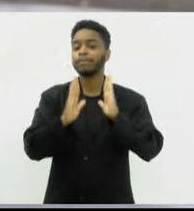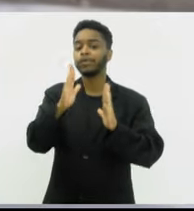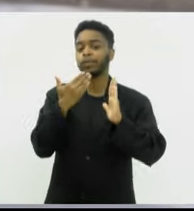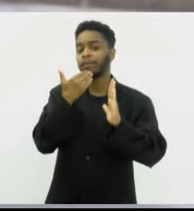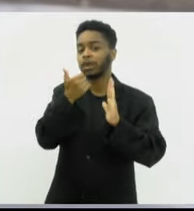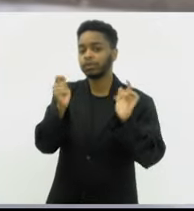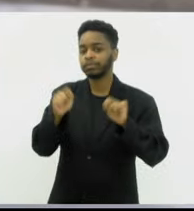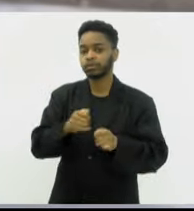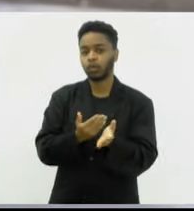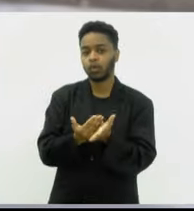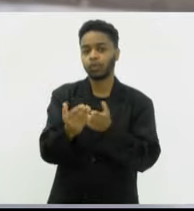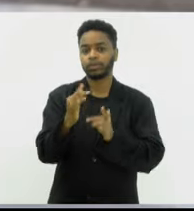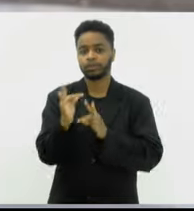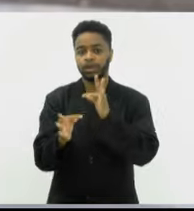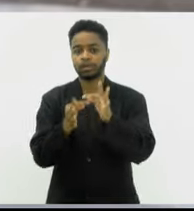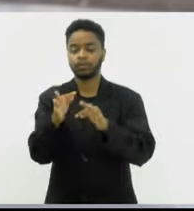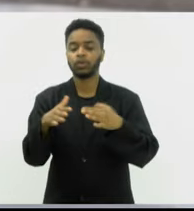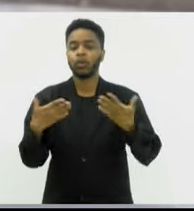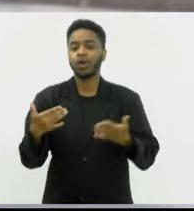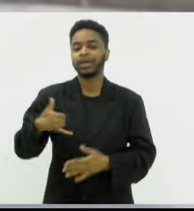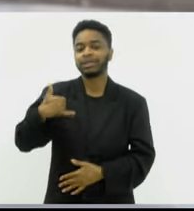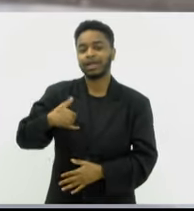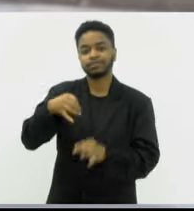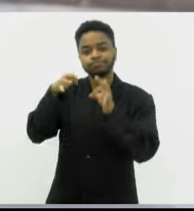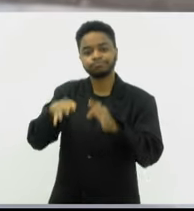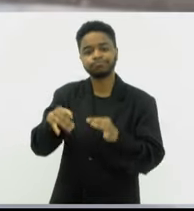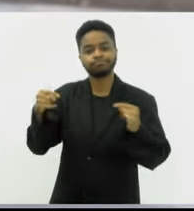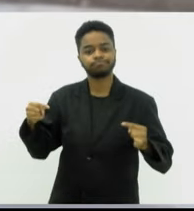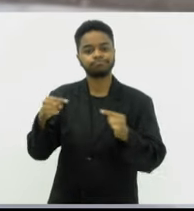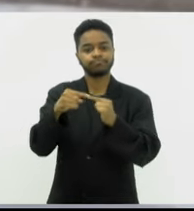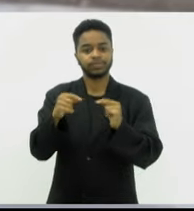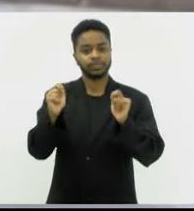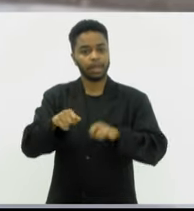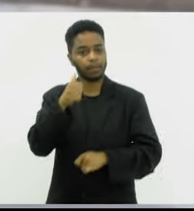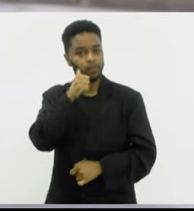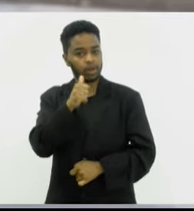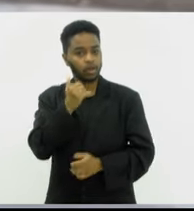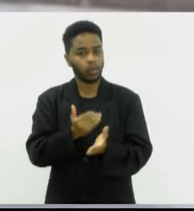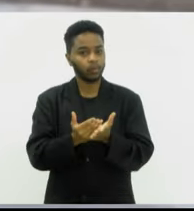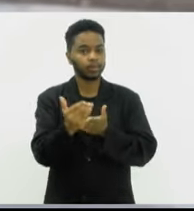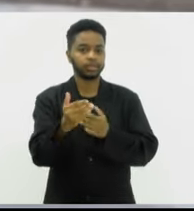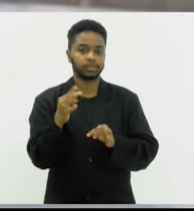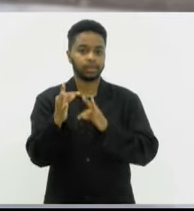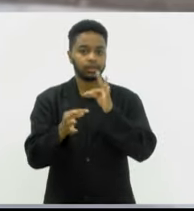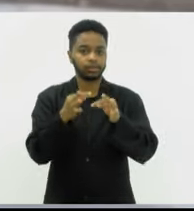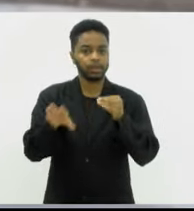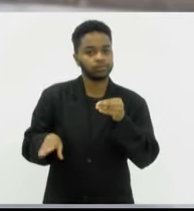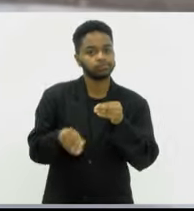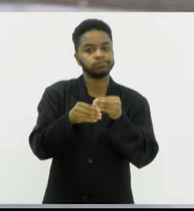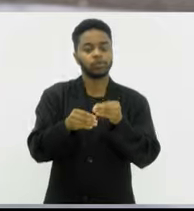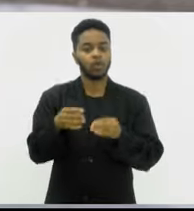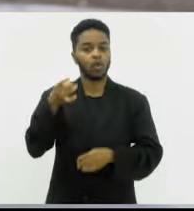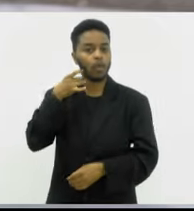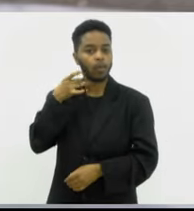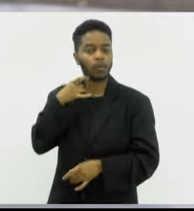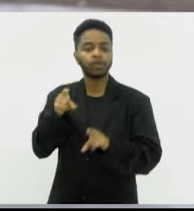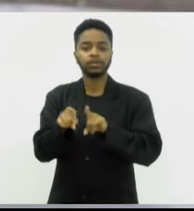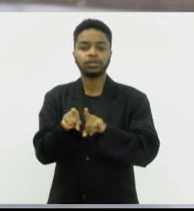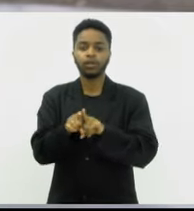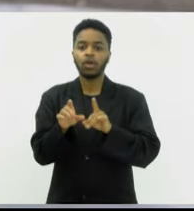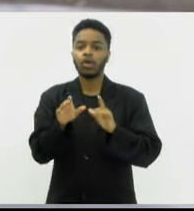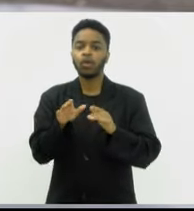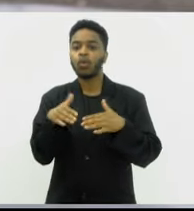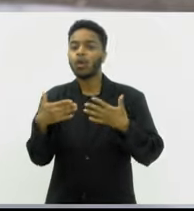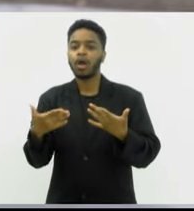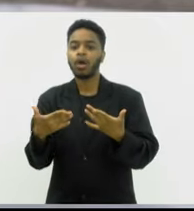para iniciar esse tratamento? Qual a idade mais aproximada aí que a mulher deva iniciar essa reposição hormonal? E também quais são as